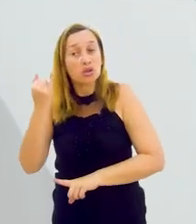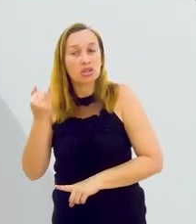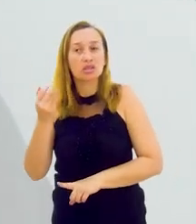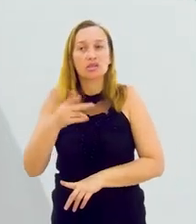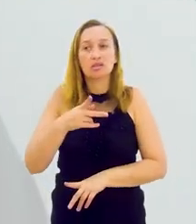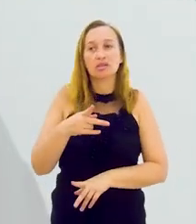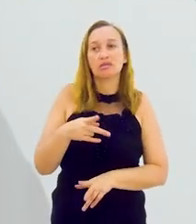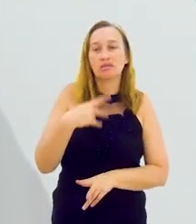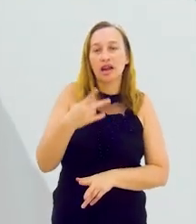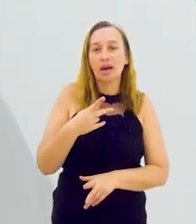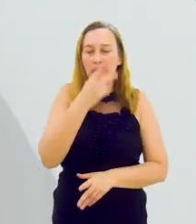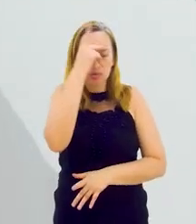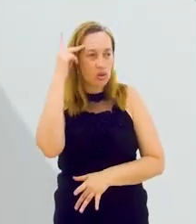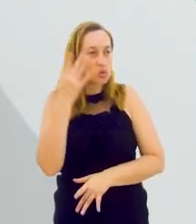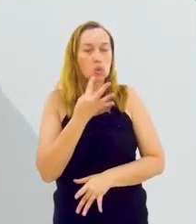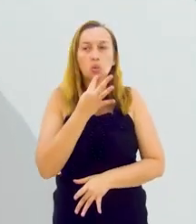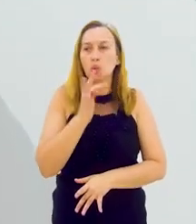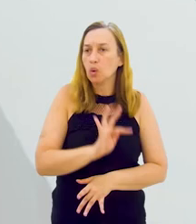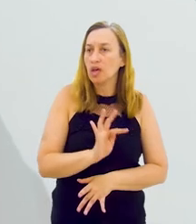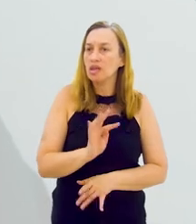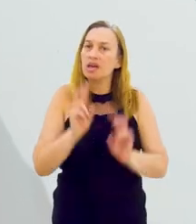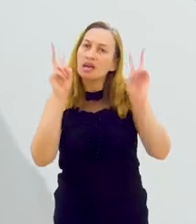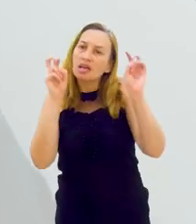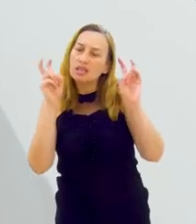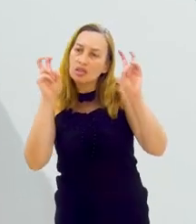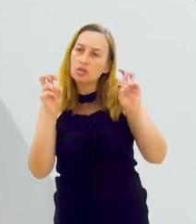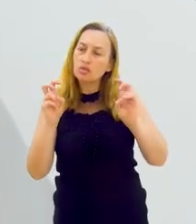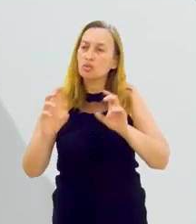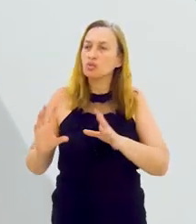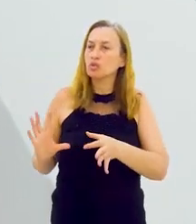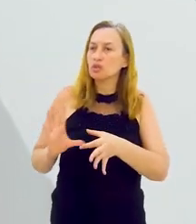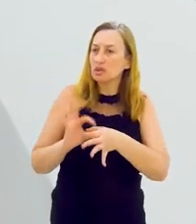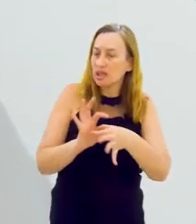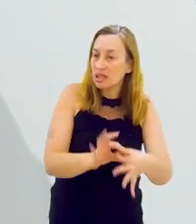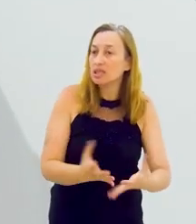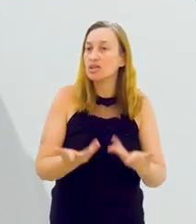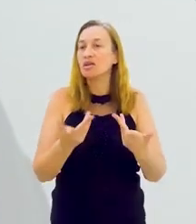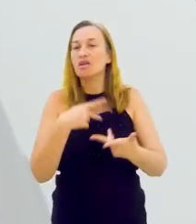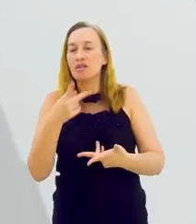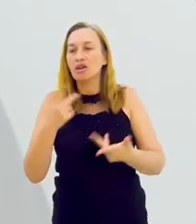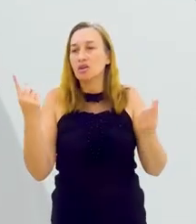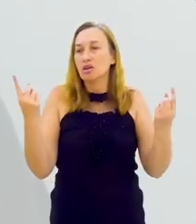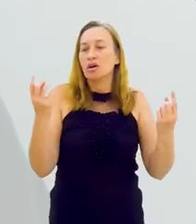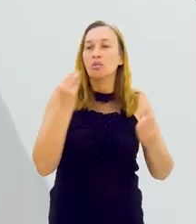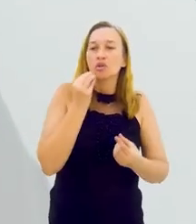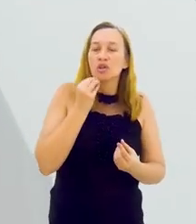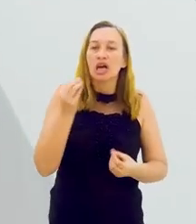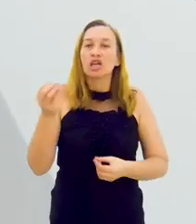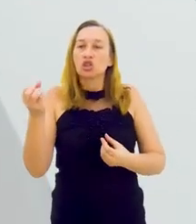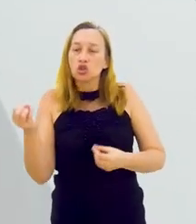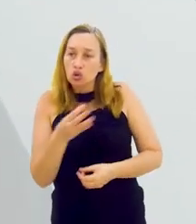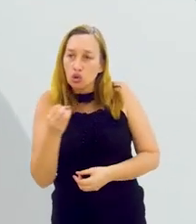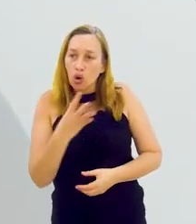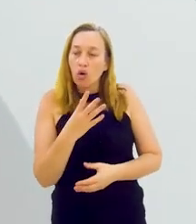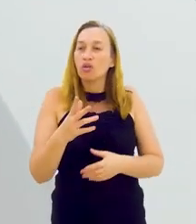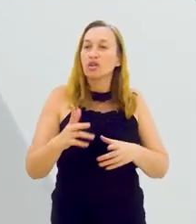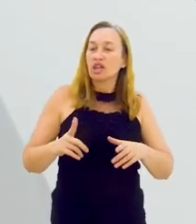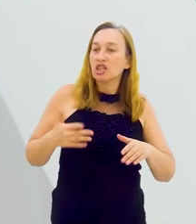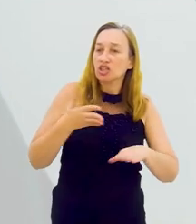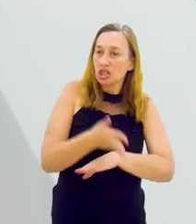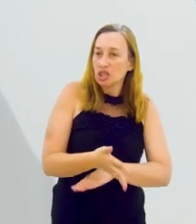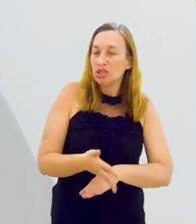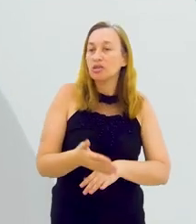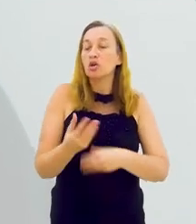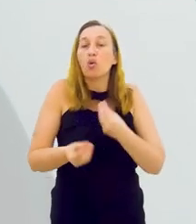a gente trazer, para quem ainda não está tão familiarizado com essa questão do encadeamento, a gente falou de várias oportunidades novas que estão se